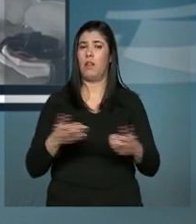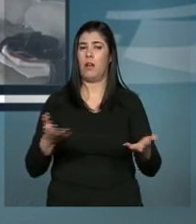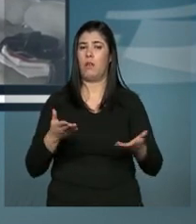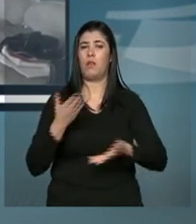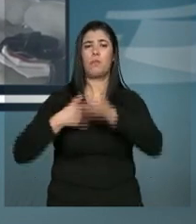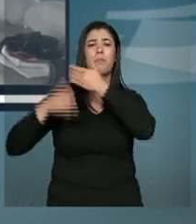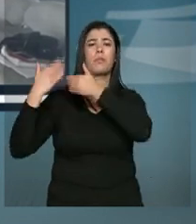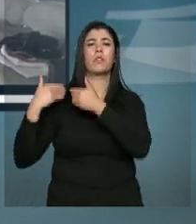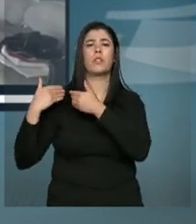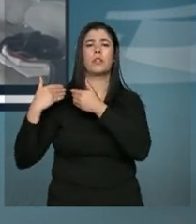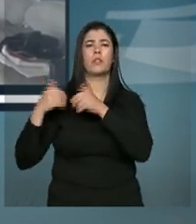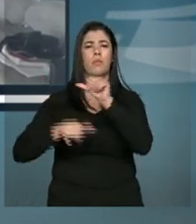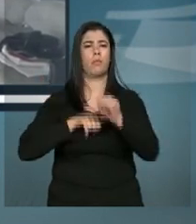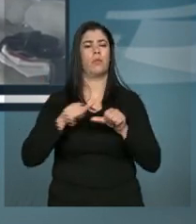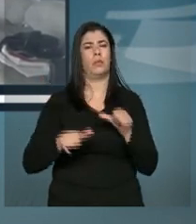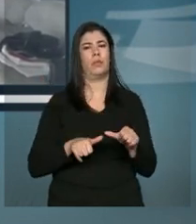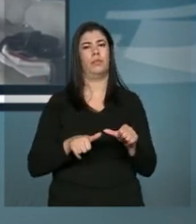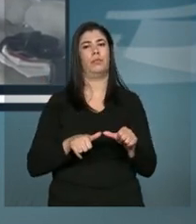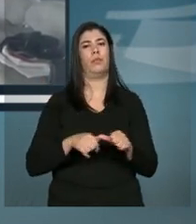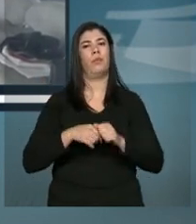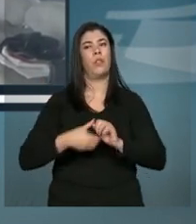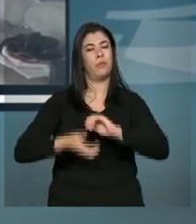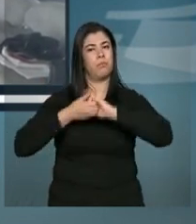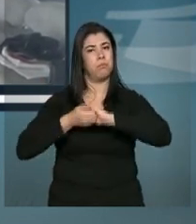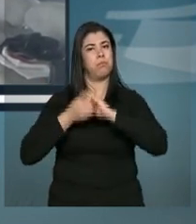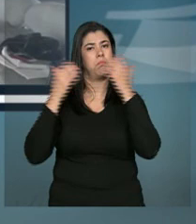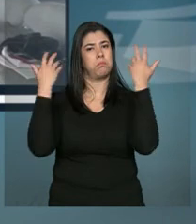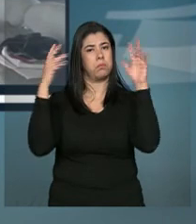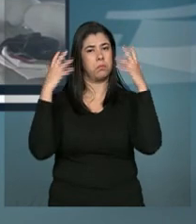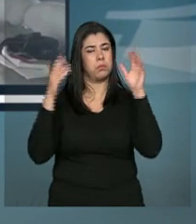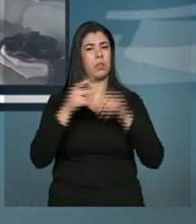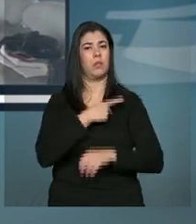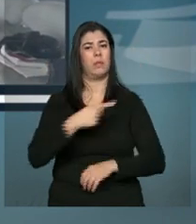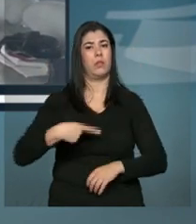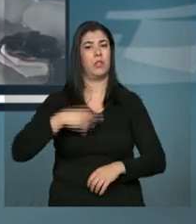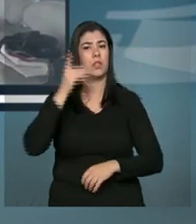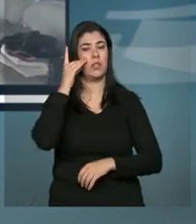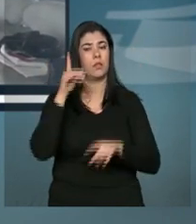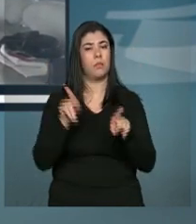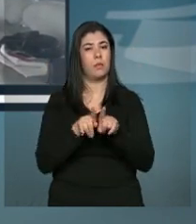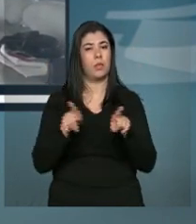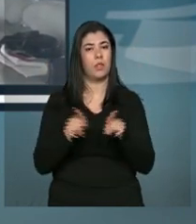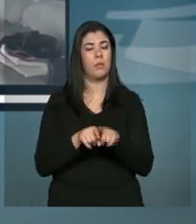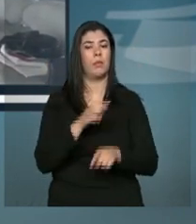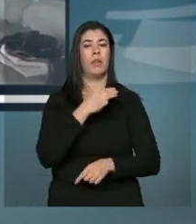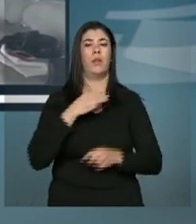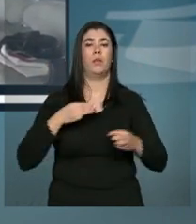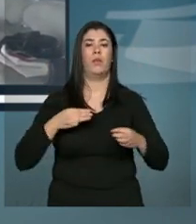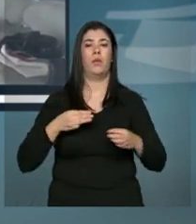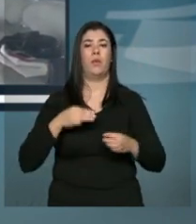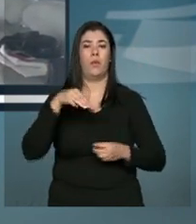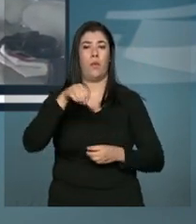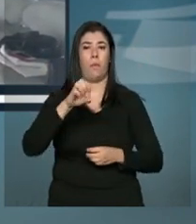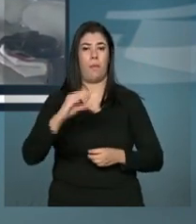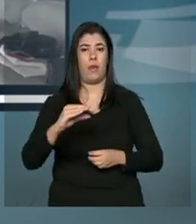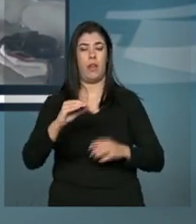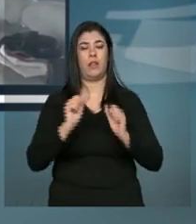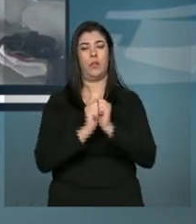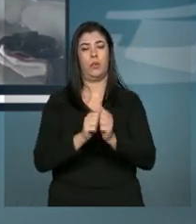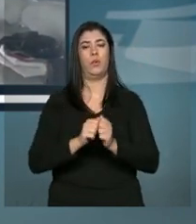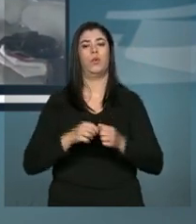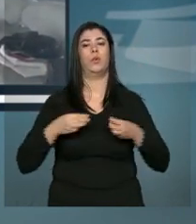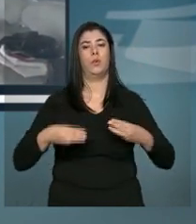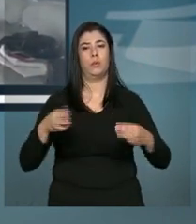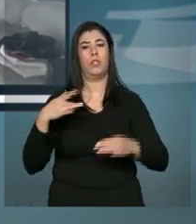do passado. Então, eu cumprimento a presidenta Dilma, cumprimento o Ministério da Educação e da Saúde